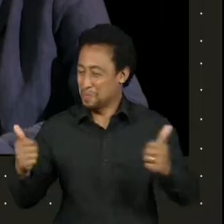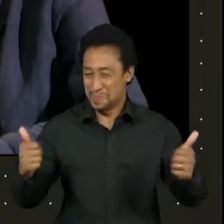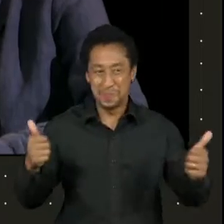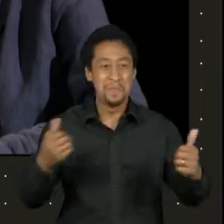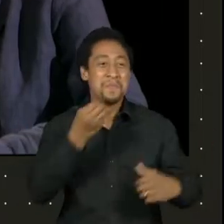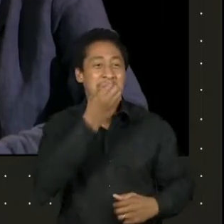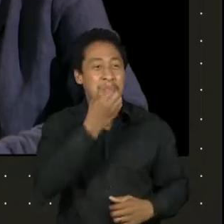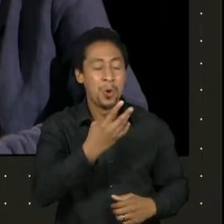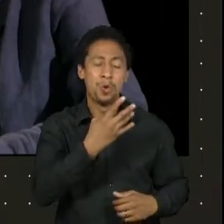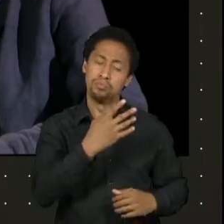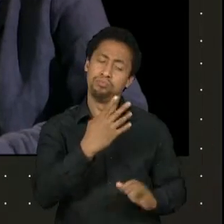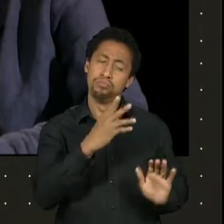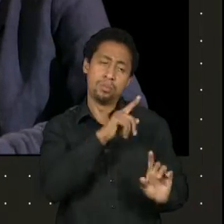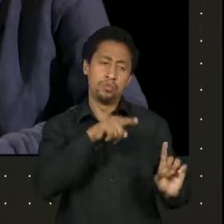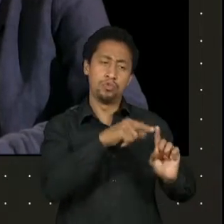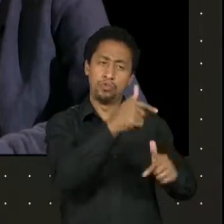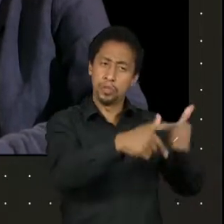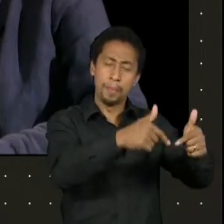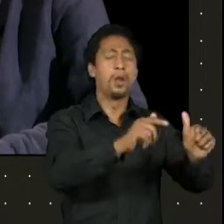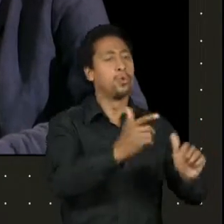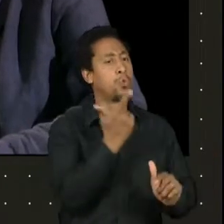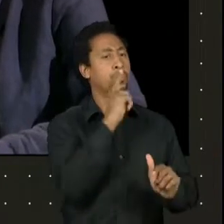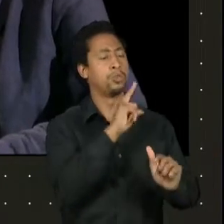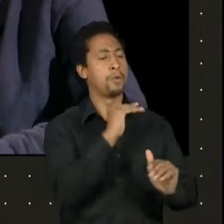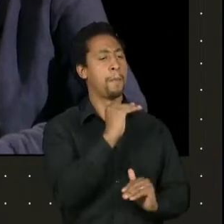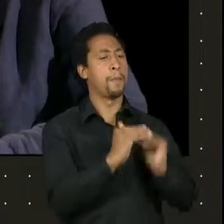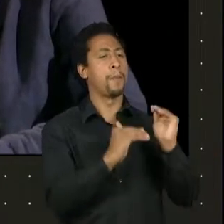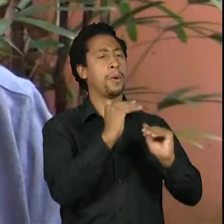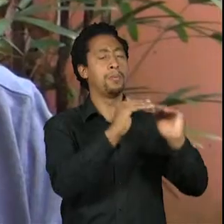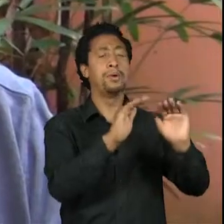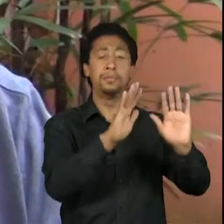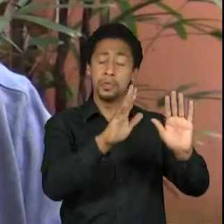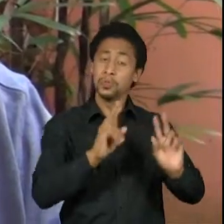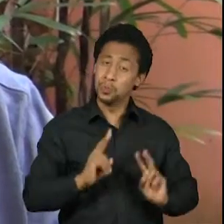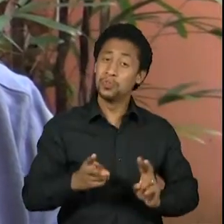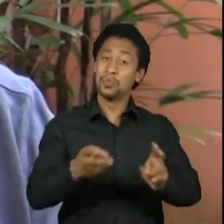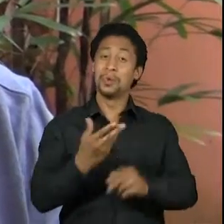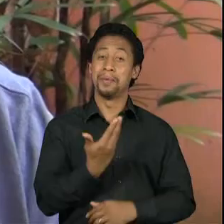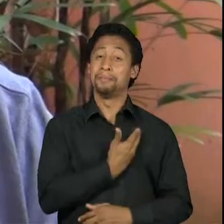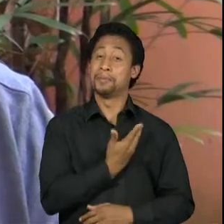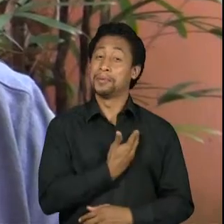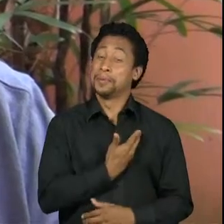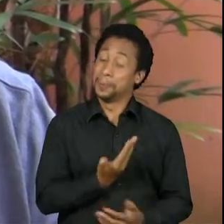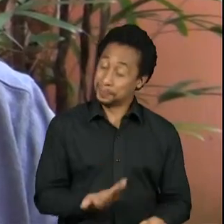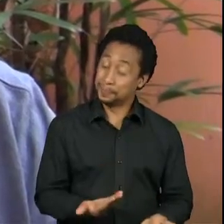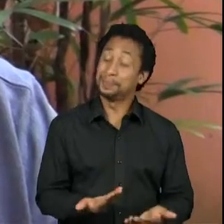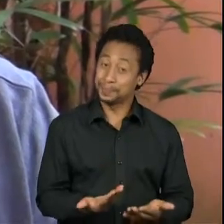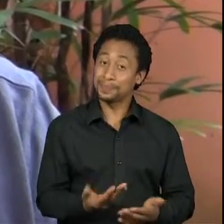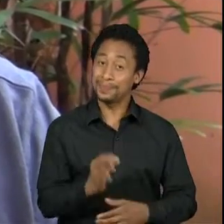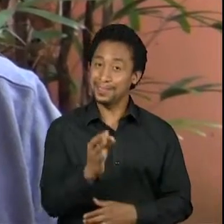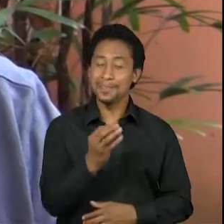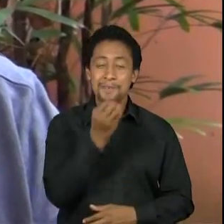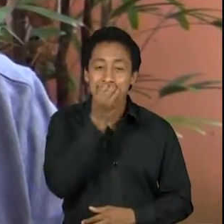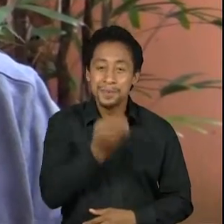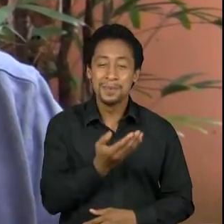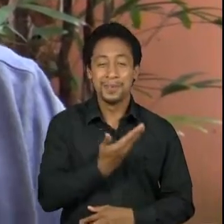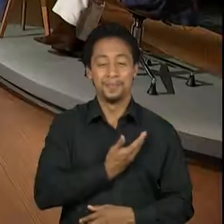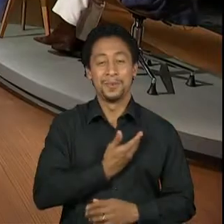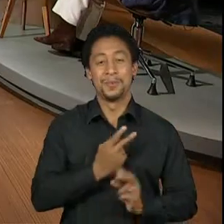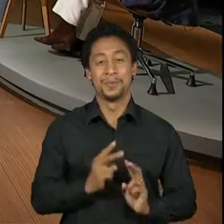nosso objetivo e permanecemos amigos. Isso é o que vale a pena.